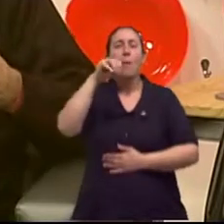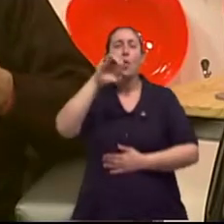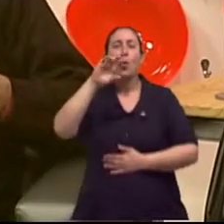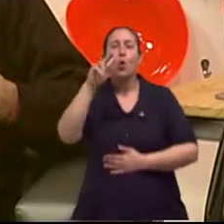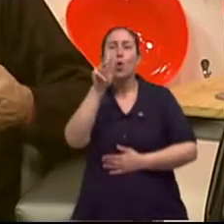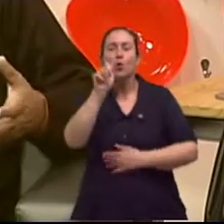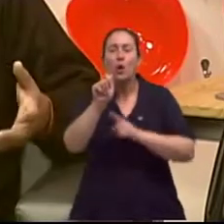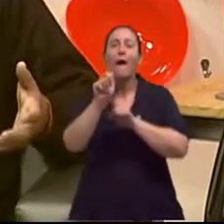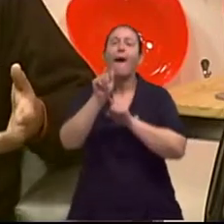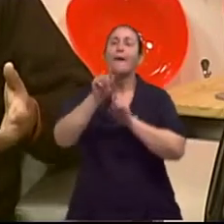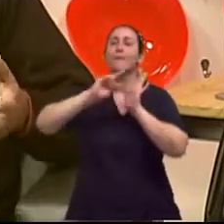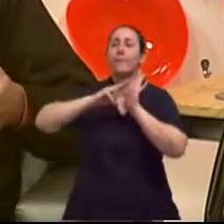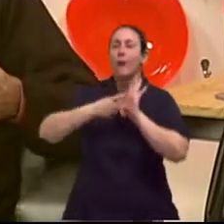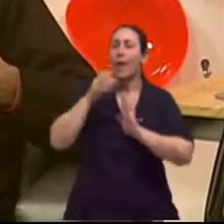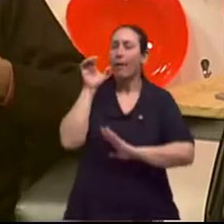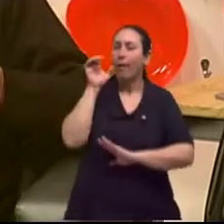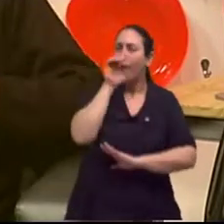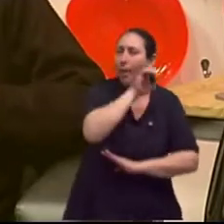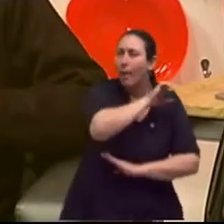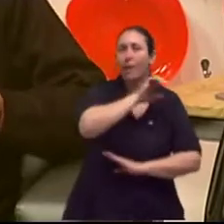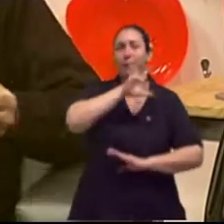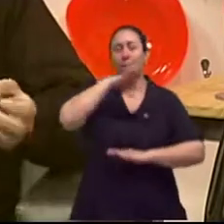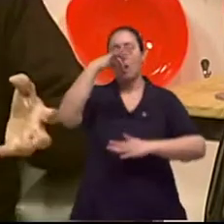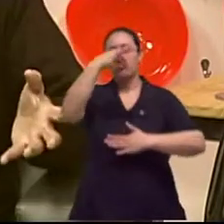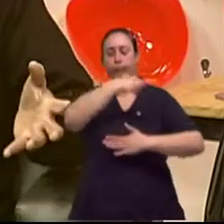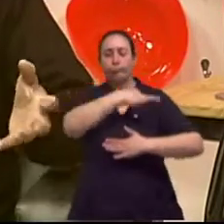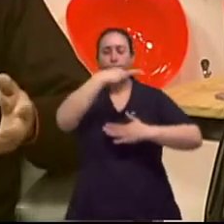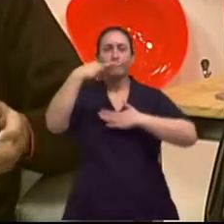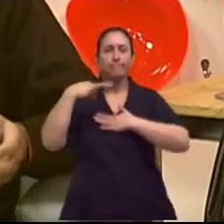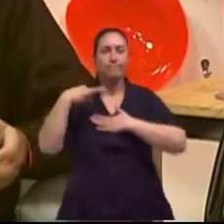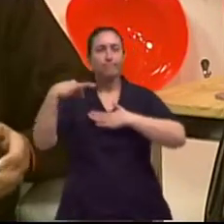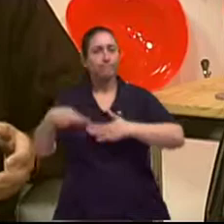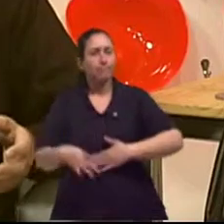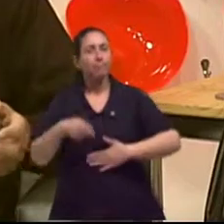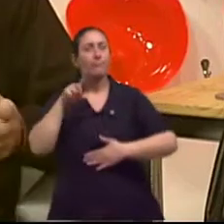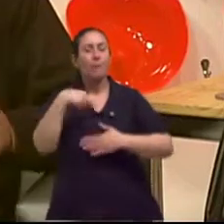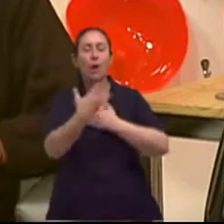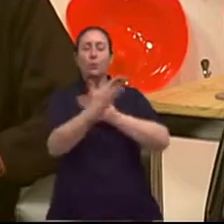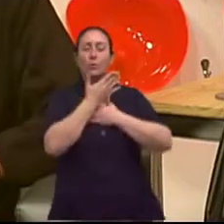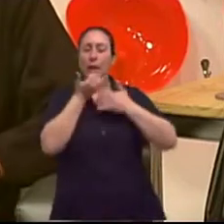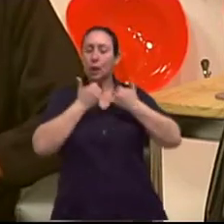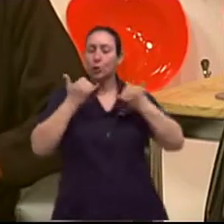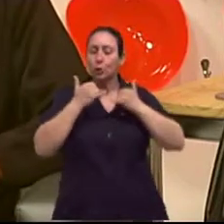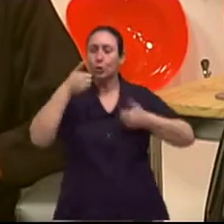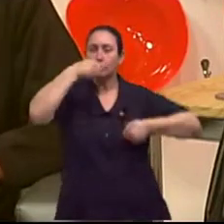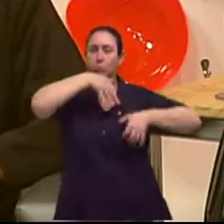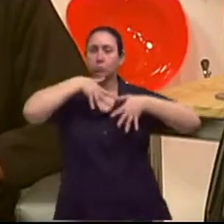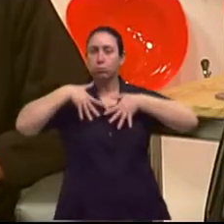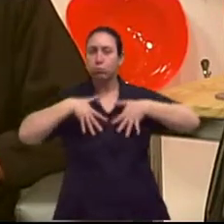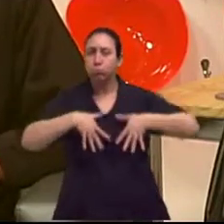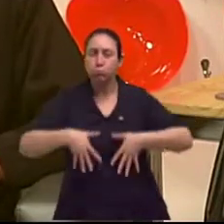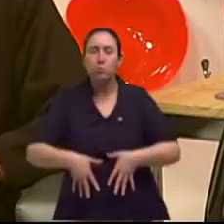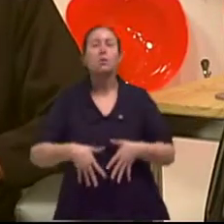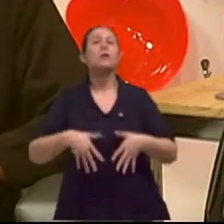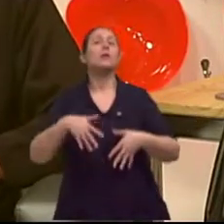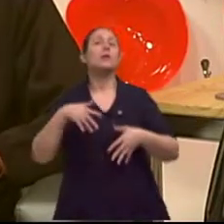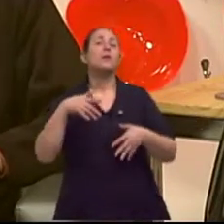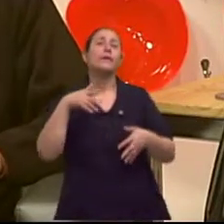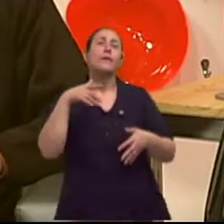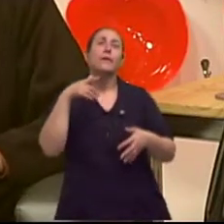então tu vai usar de uma outra forma. Então, faz a expansão da energia, a condução, de outra forma da energia.